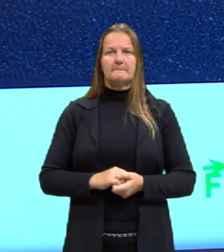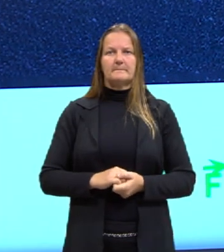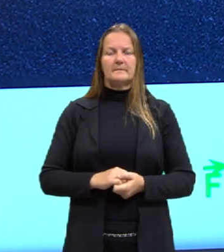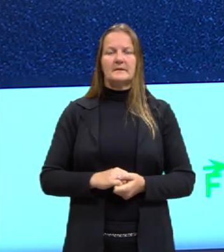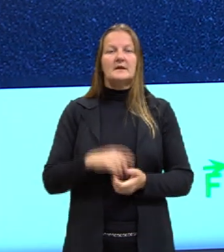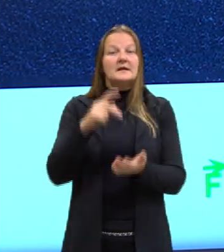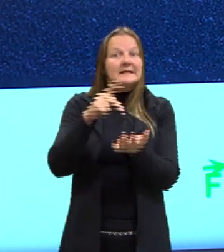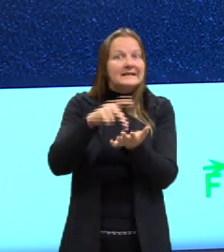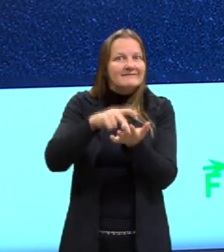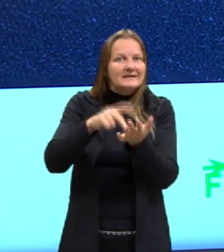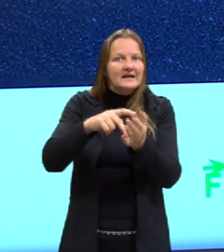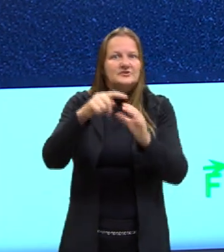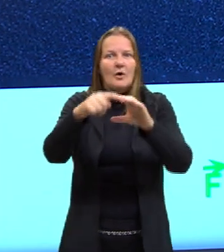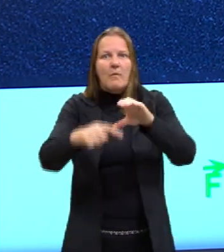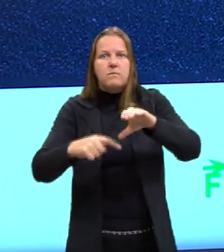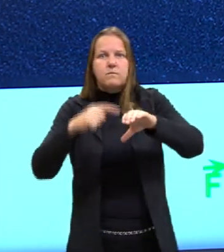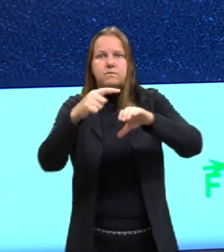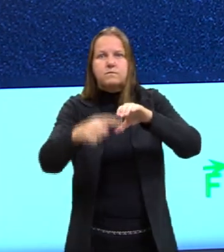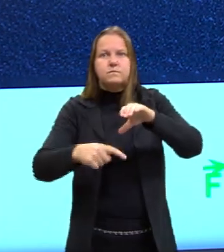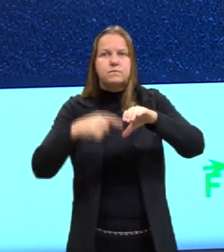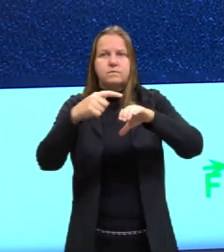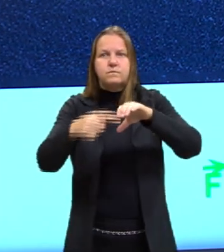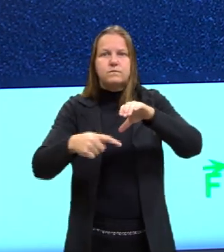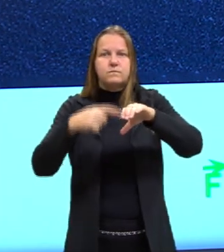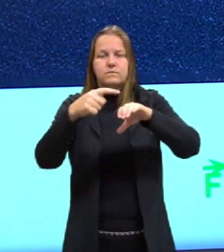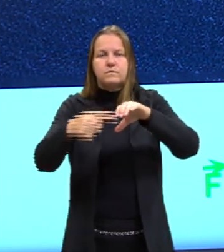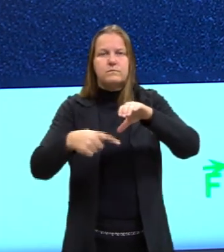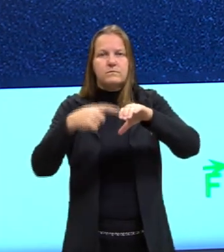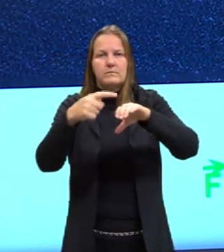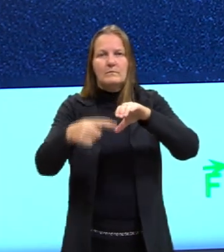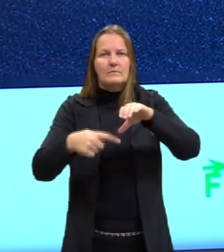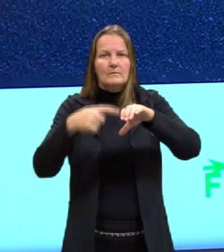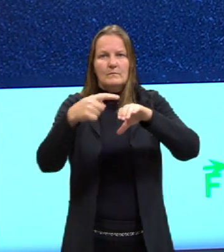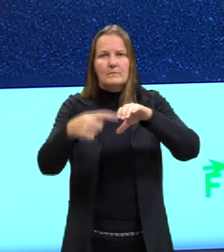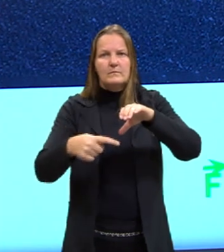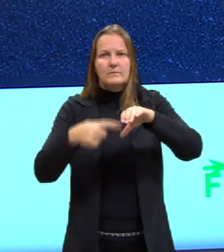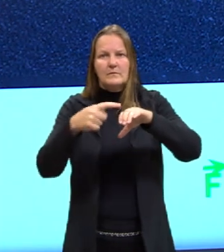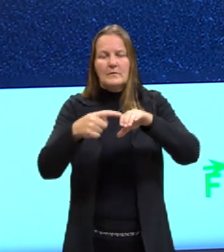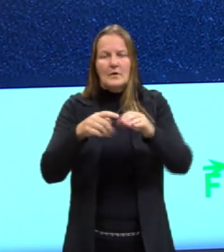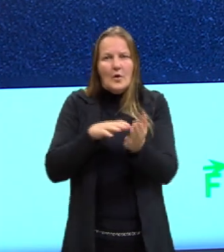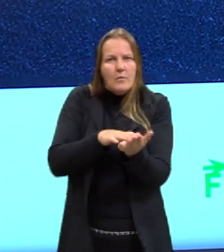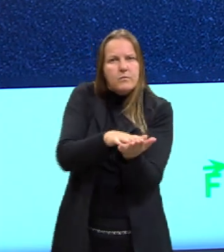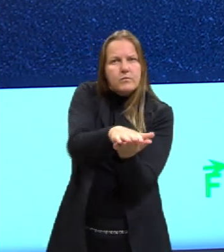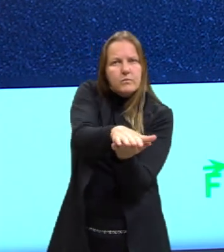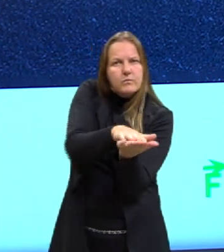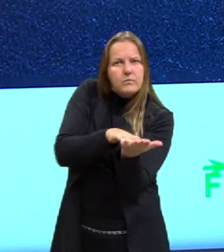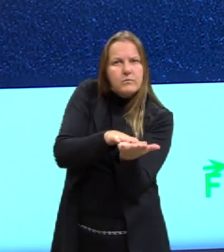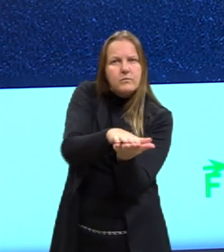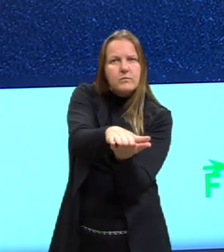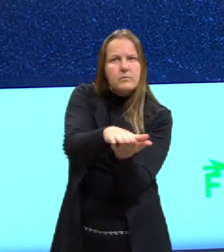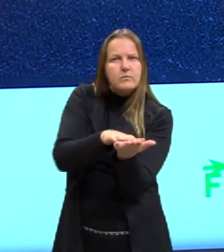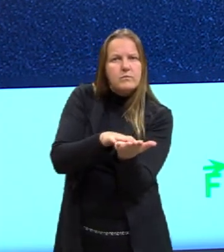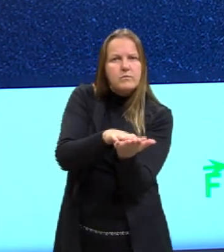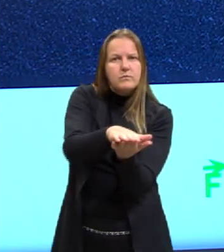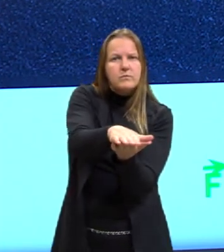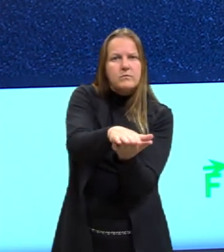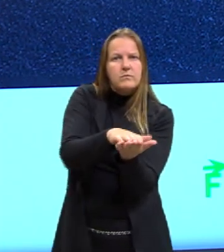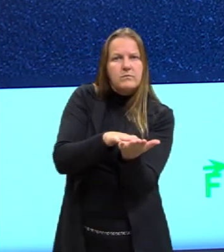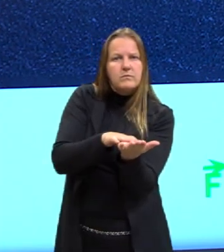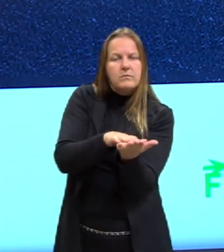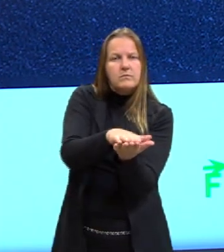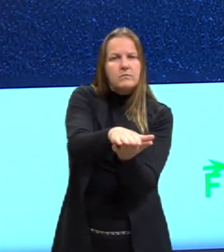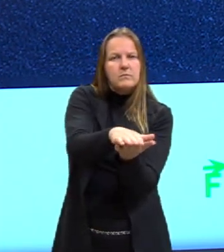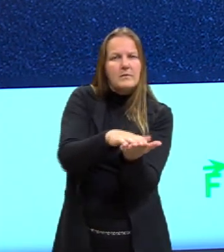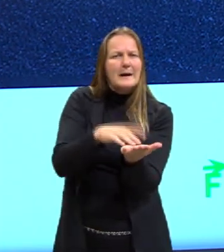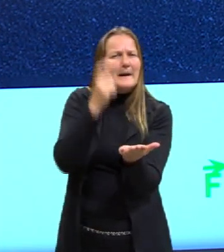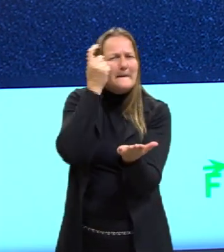na verdade, a roda, ela se move para a esquerda. Porque, ao ela ter contato com o chão, na verdade, ela está indo para trás. Então, é só para